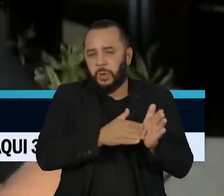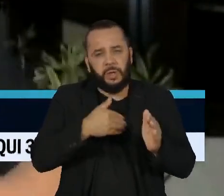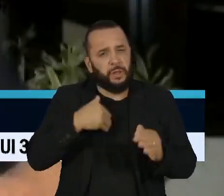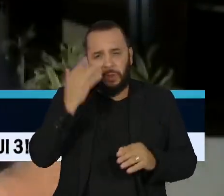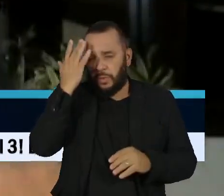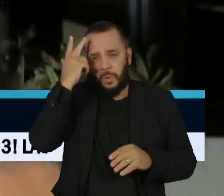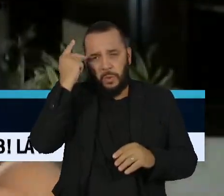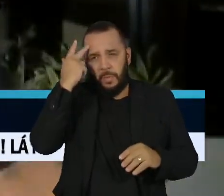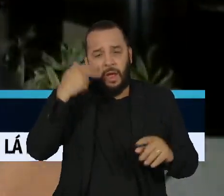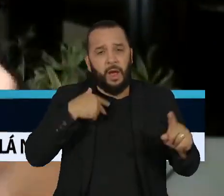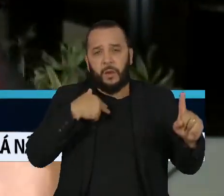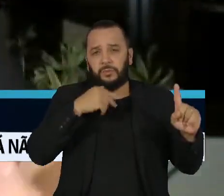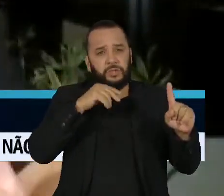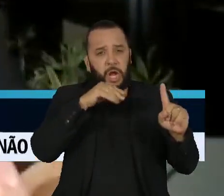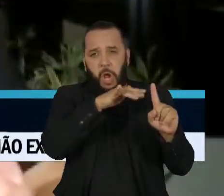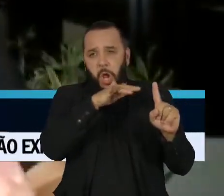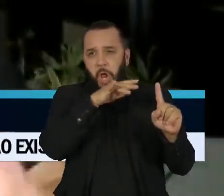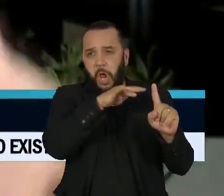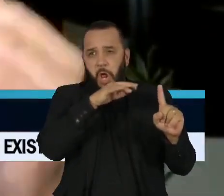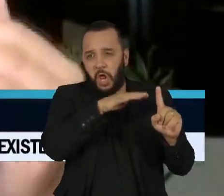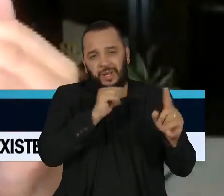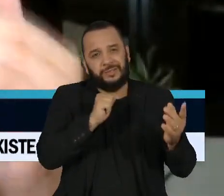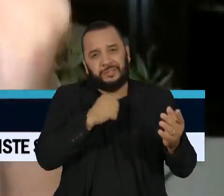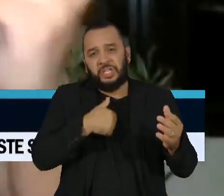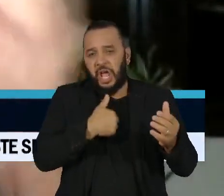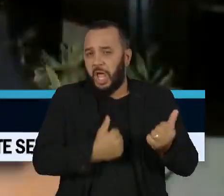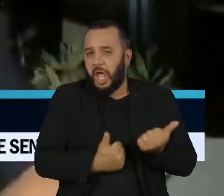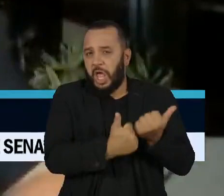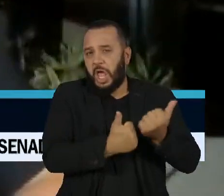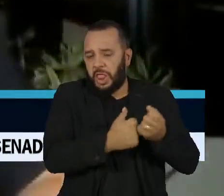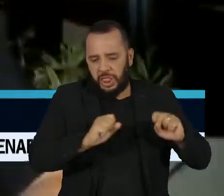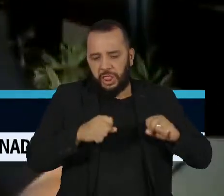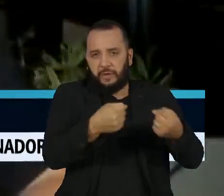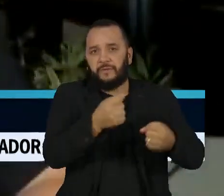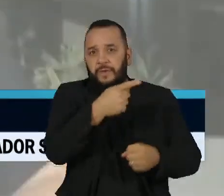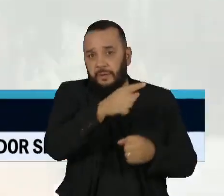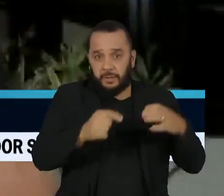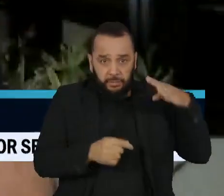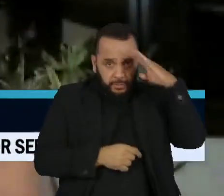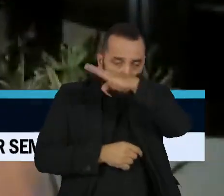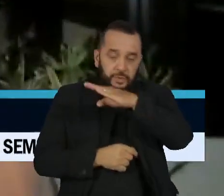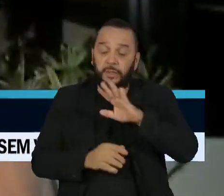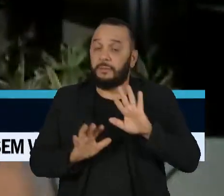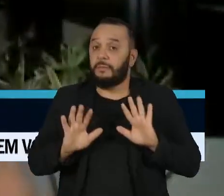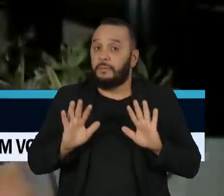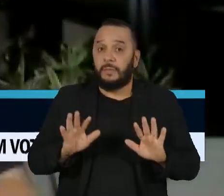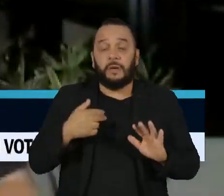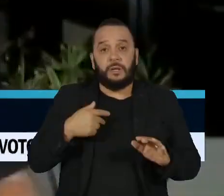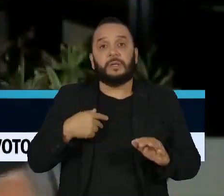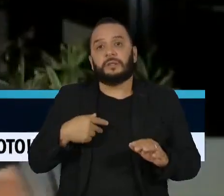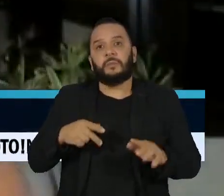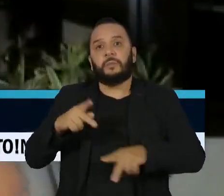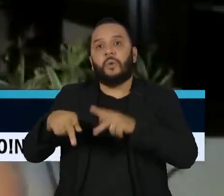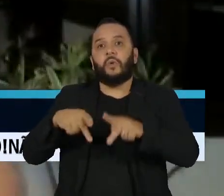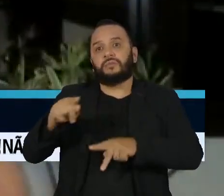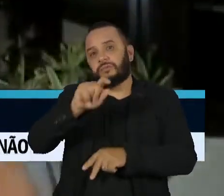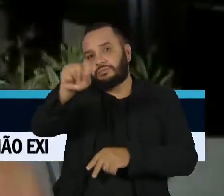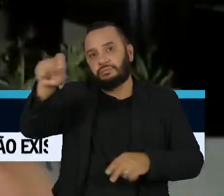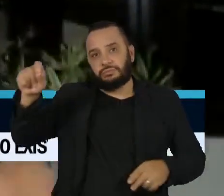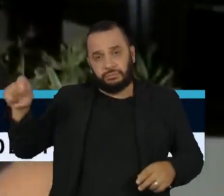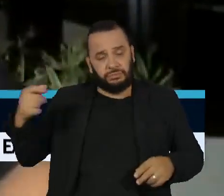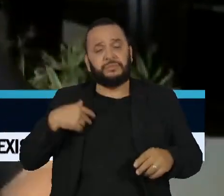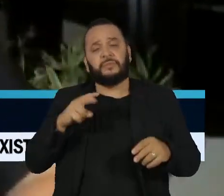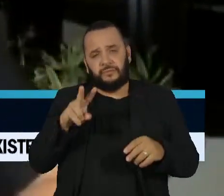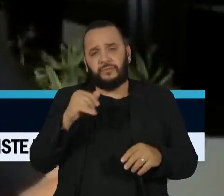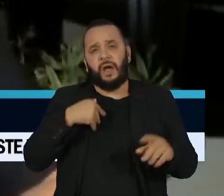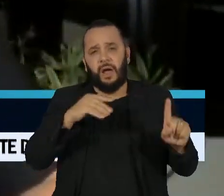vai cair. Talvez isso até ajude no engajamento para defender o ex-presidente. O restante dos eleitores pode ser que